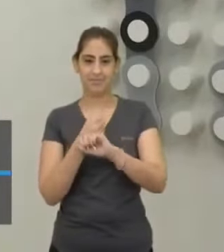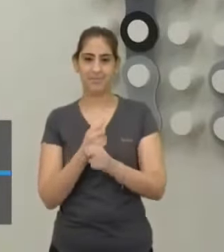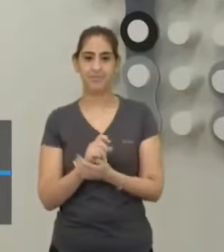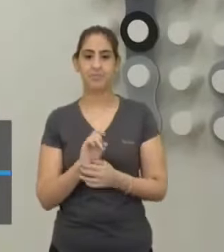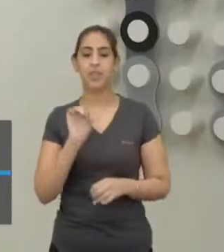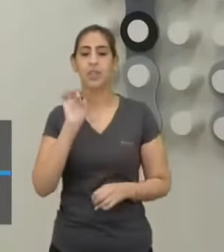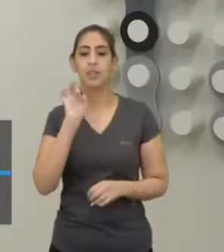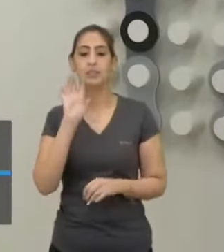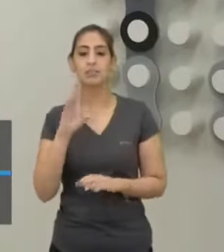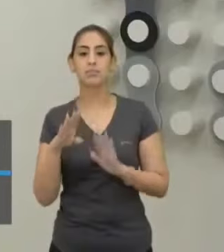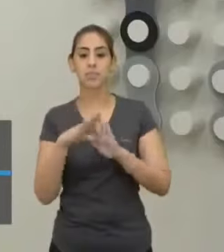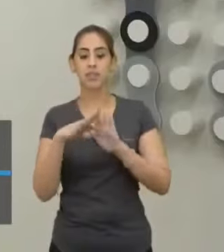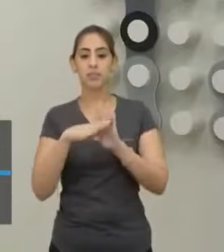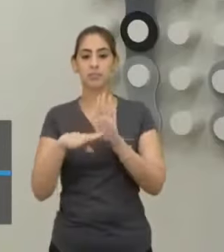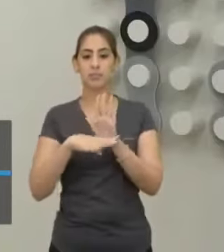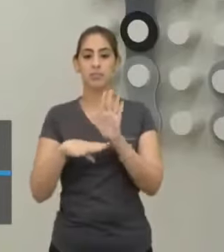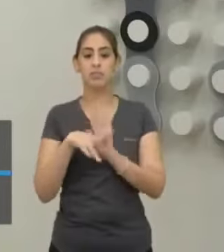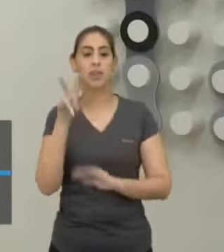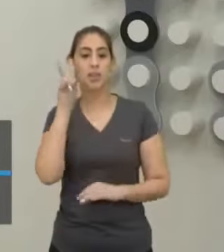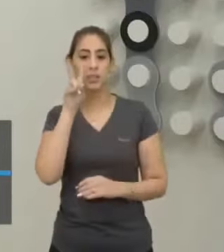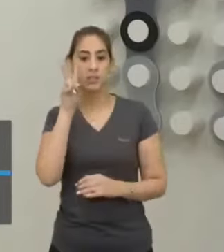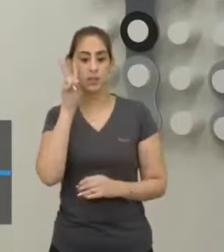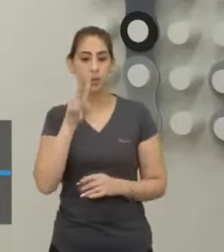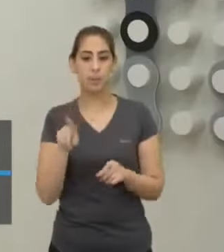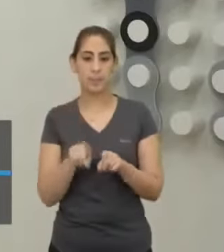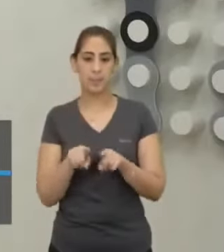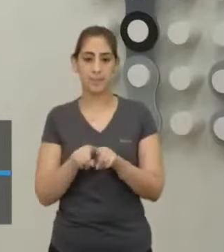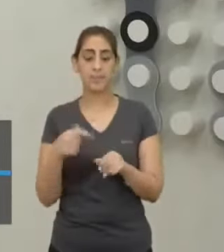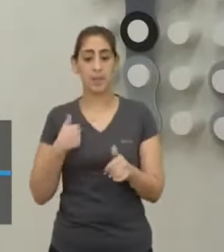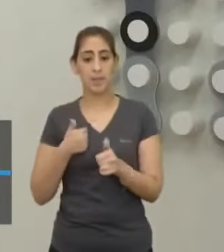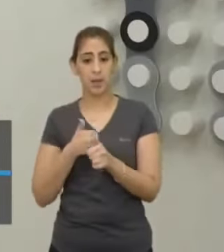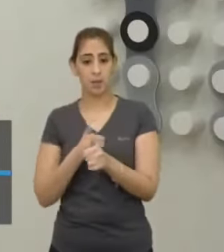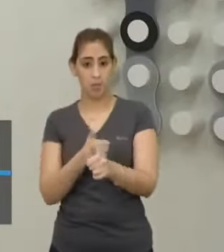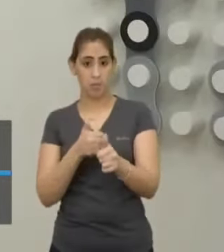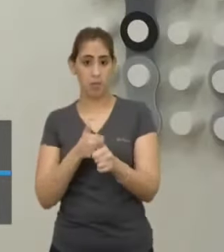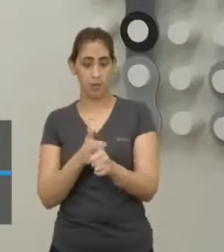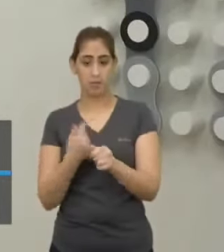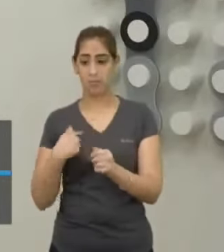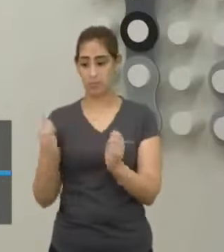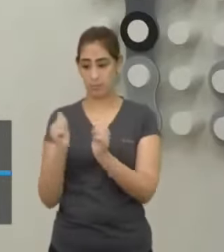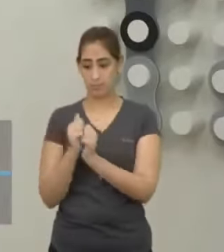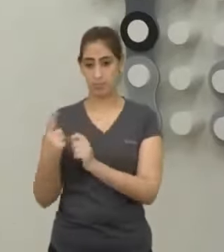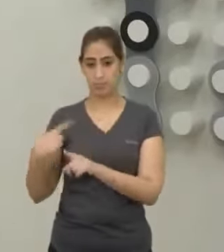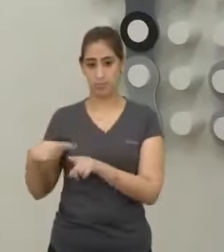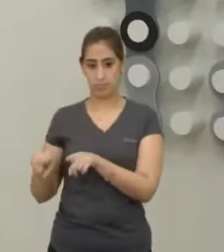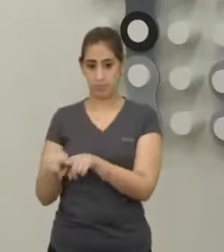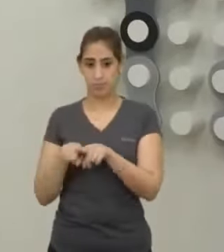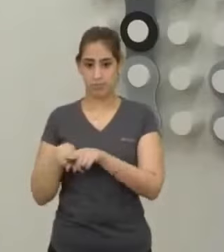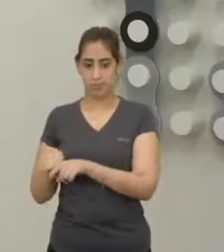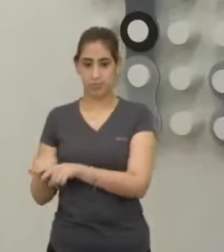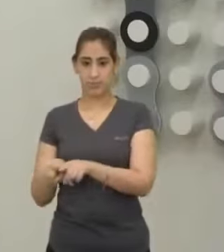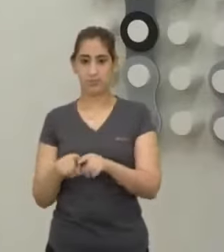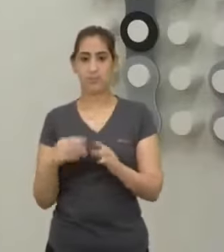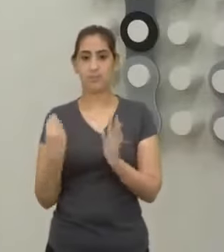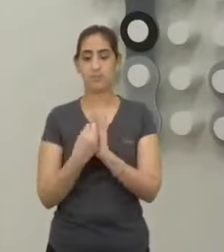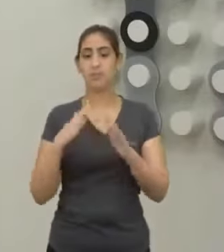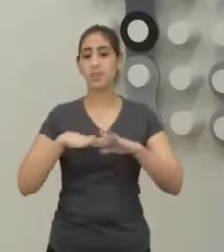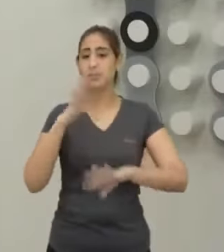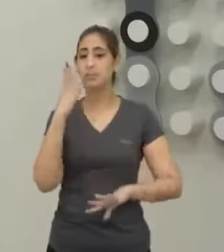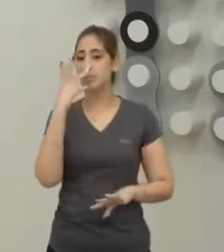a categorização da história e pra me acompanhar, pra inclusive deixar a aula mais bonita